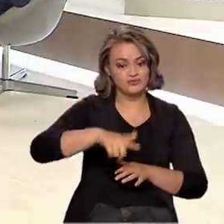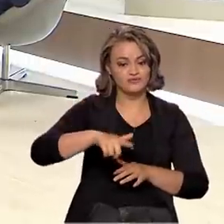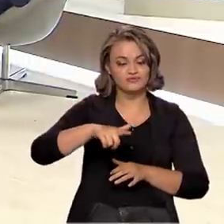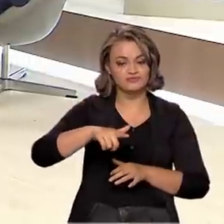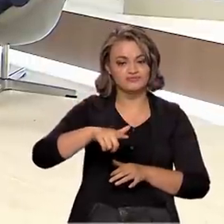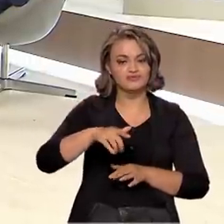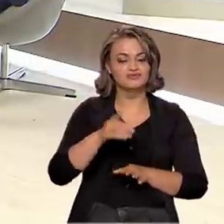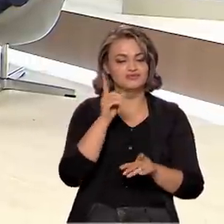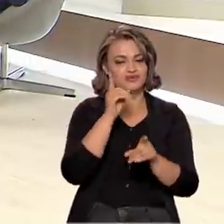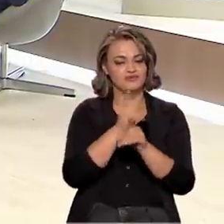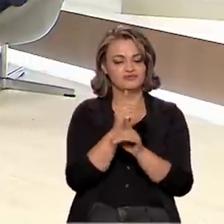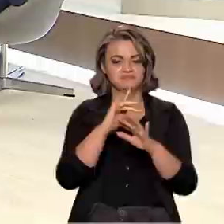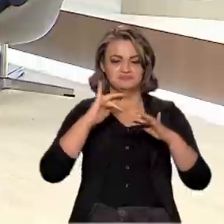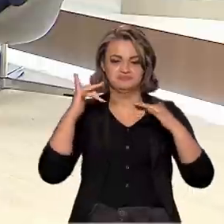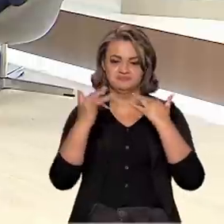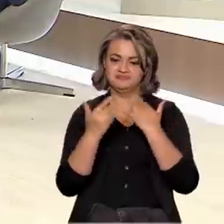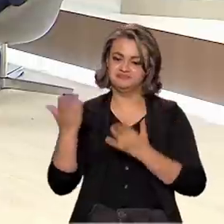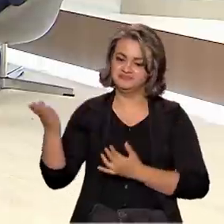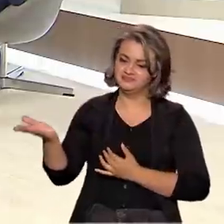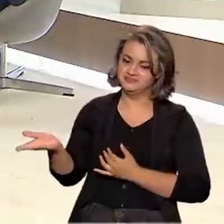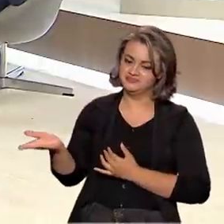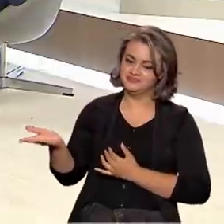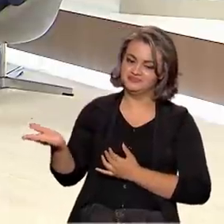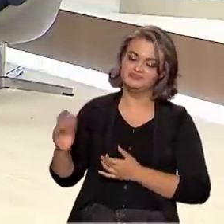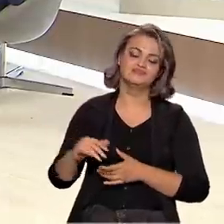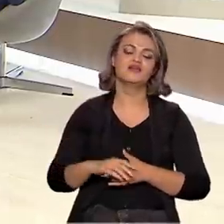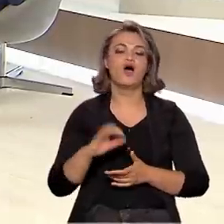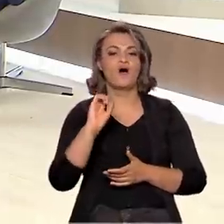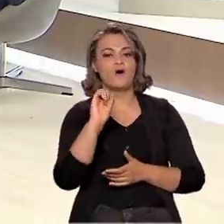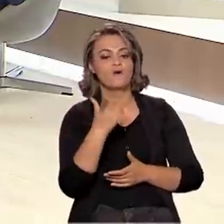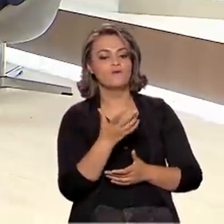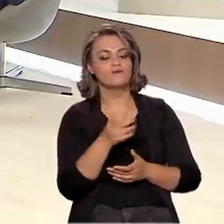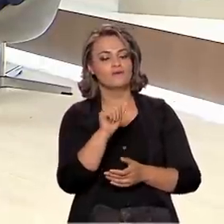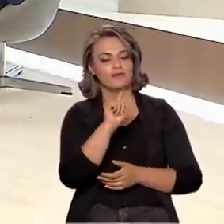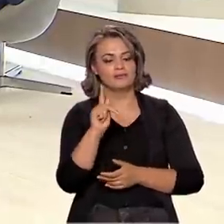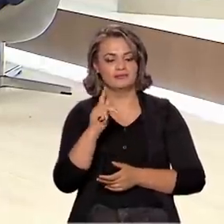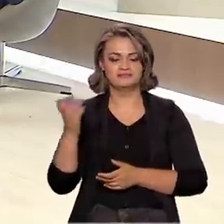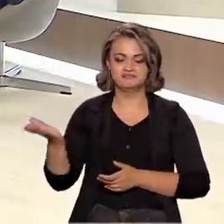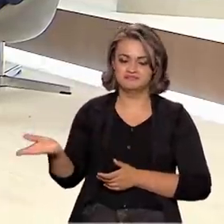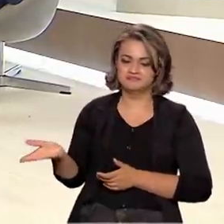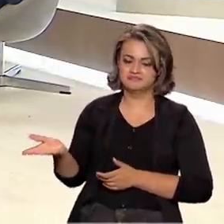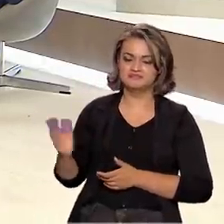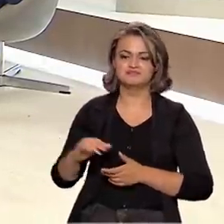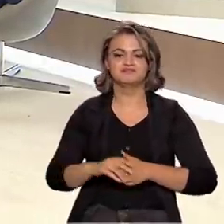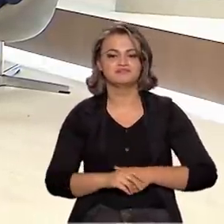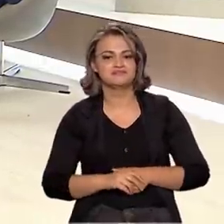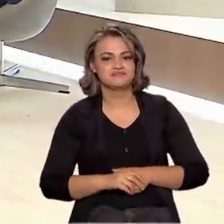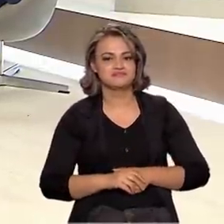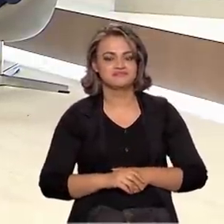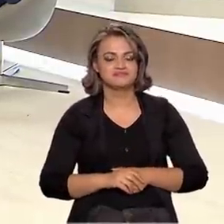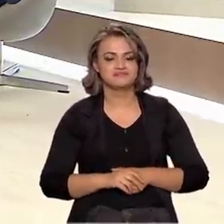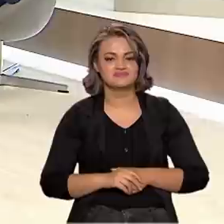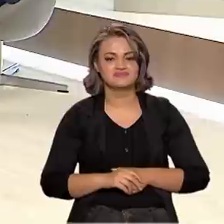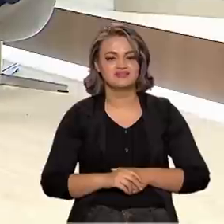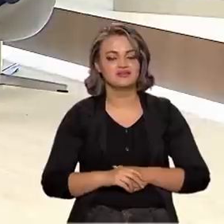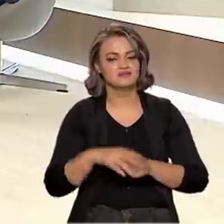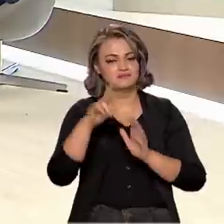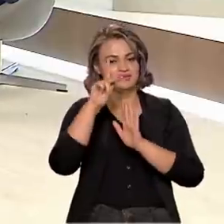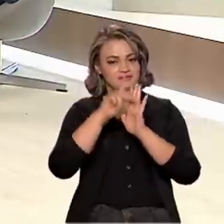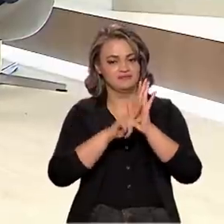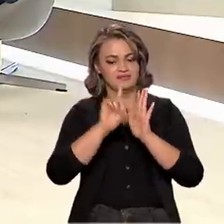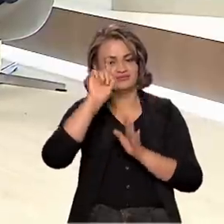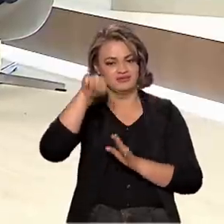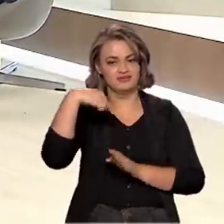entrevistas, é só acompanhar as nossas redes sociais ou baixar o TV Brasil Play. E o Brasil continua em pauta aqui na TV Brasil.